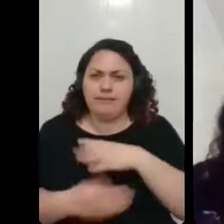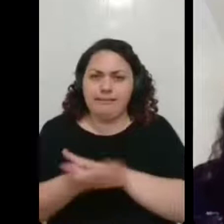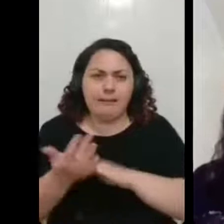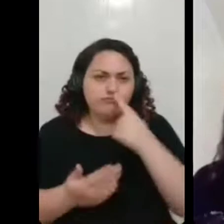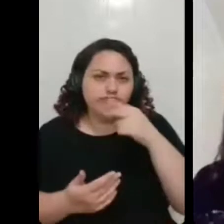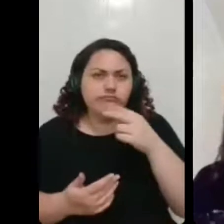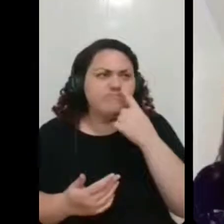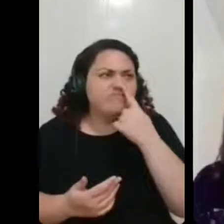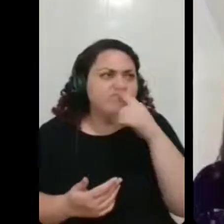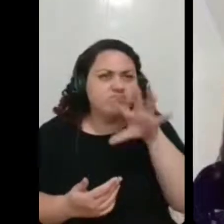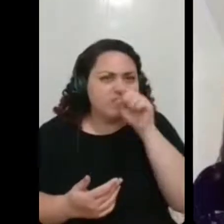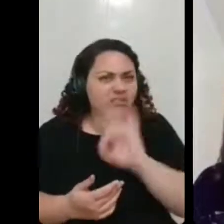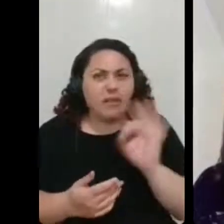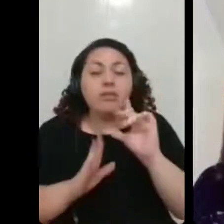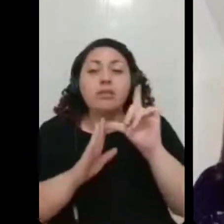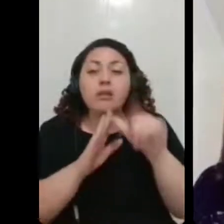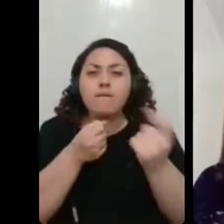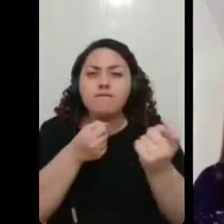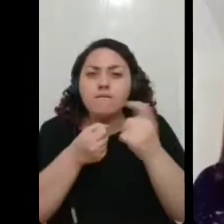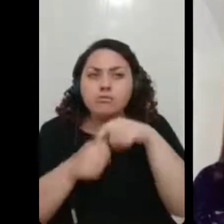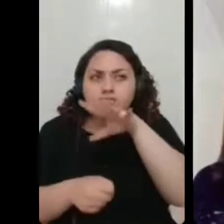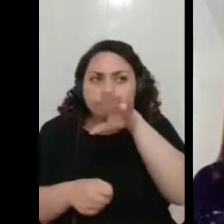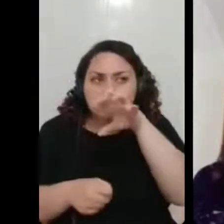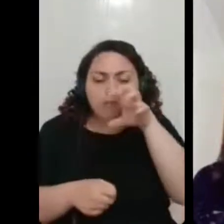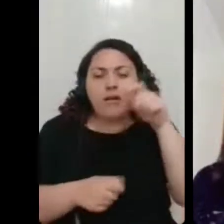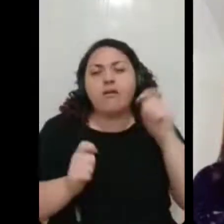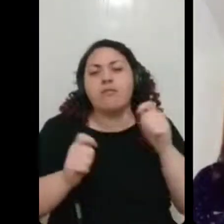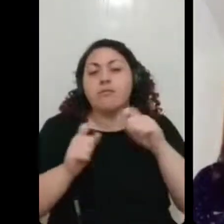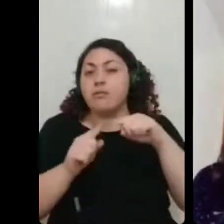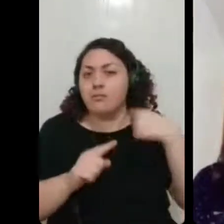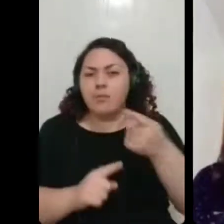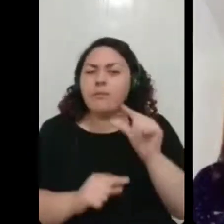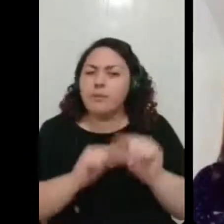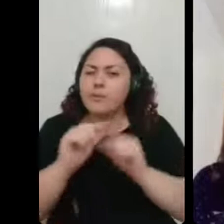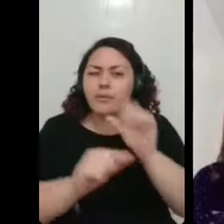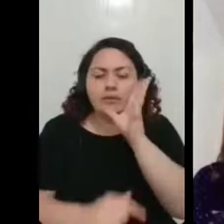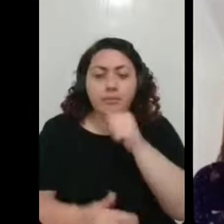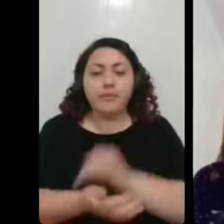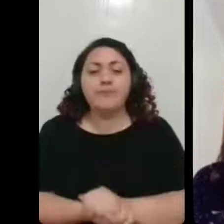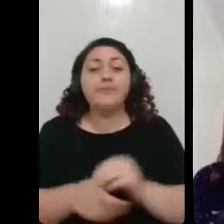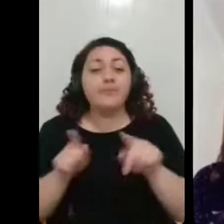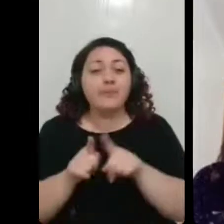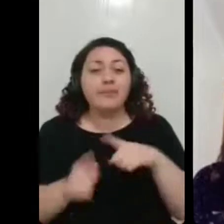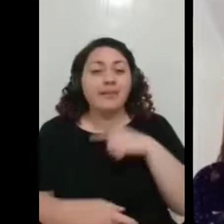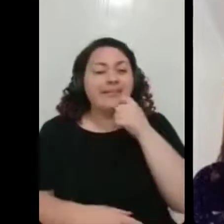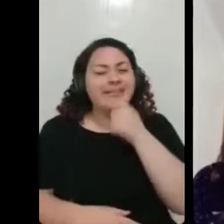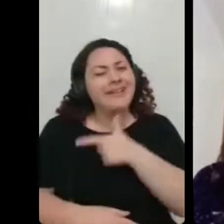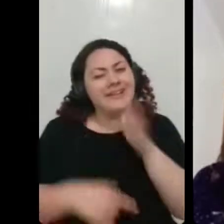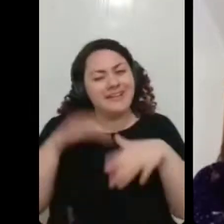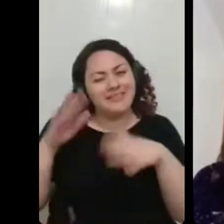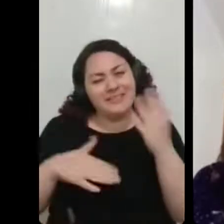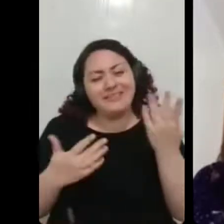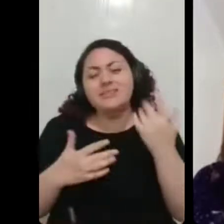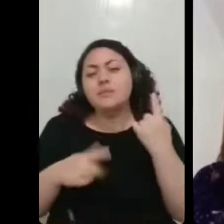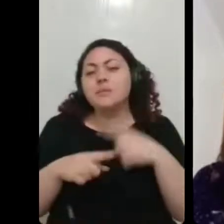até a ser engraçado, é triste, mas é até engraçado às vezes, a questão da falha cognitiva, que tu tá